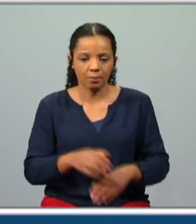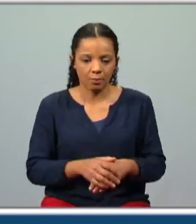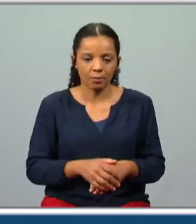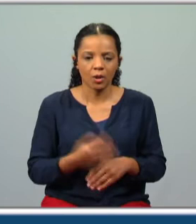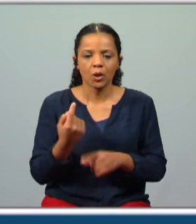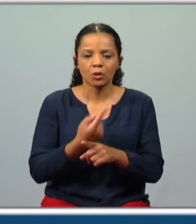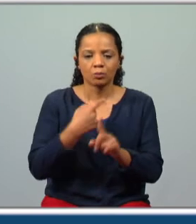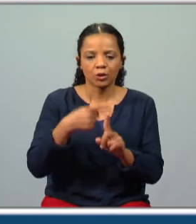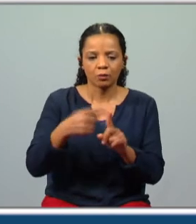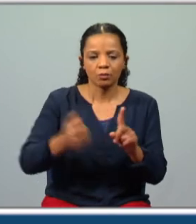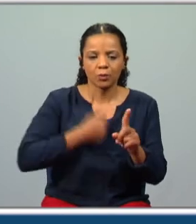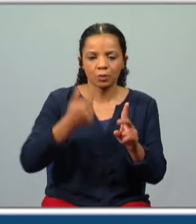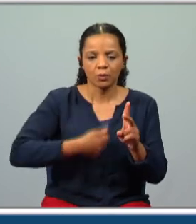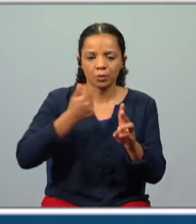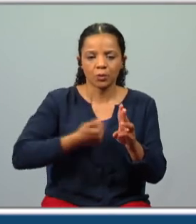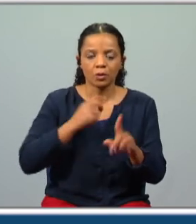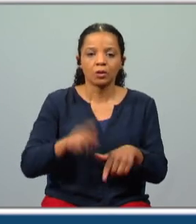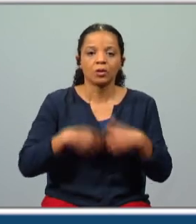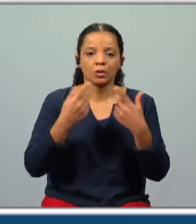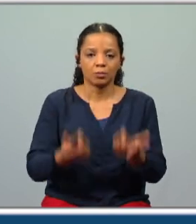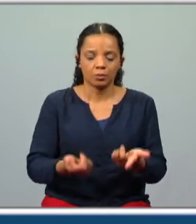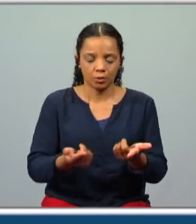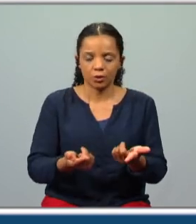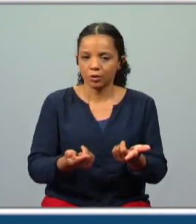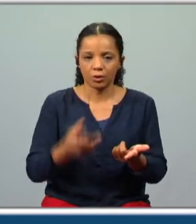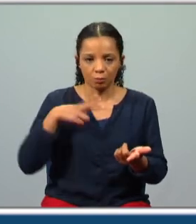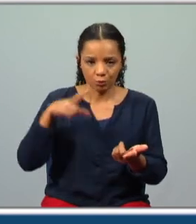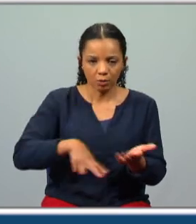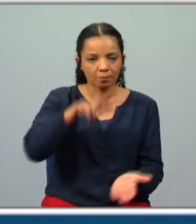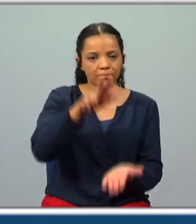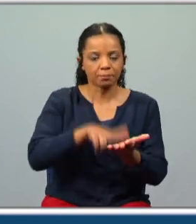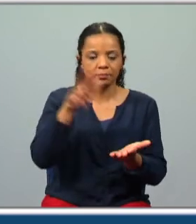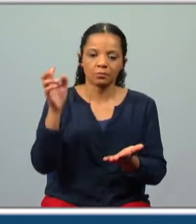triunfos e as suas vitórias acabando por não ser reconhecido em Portugal